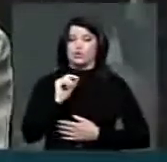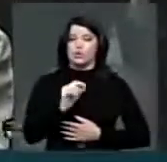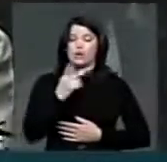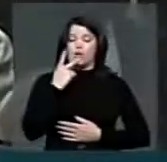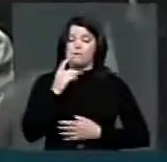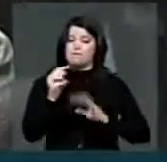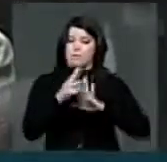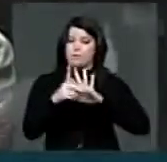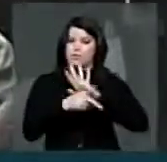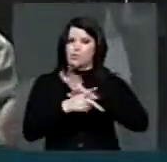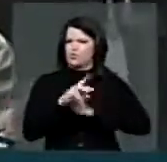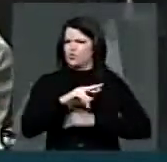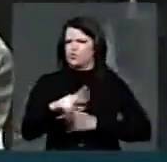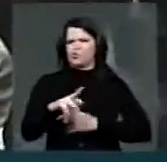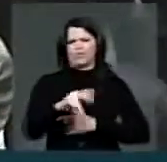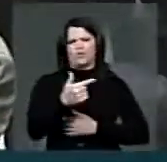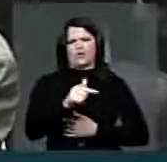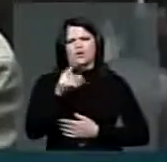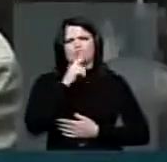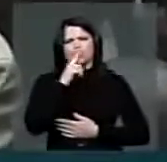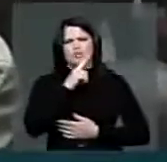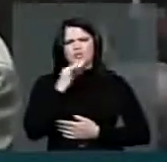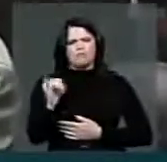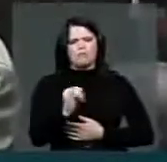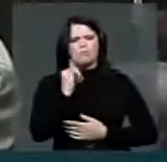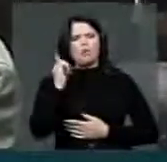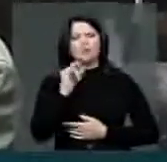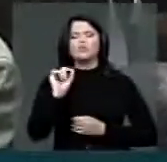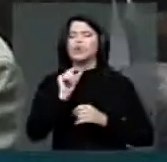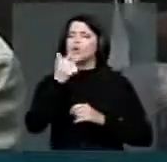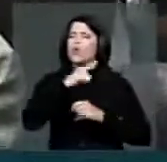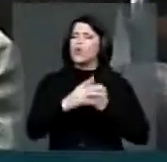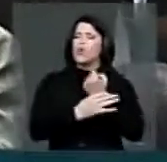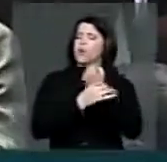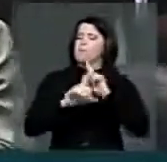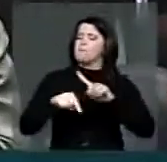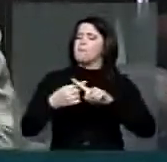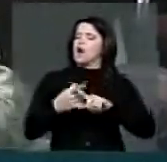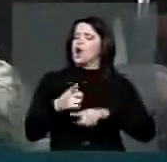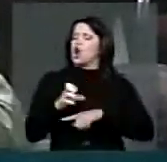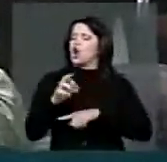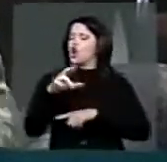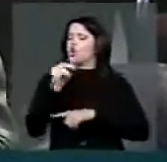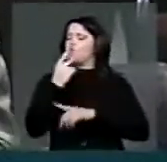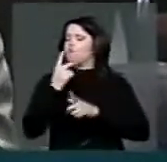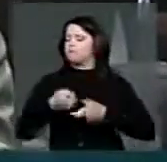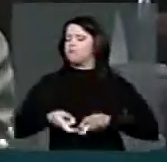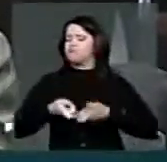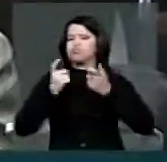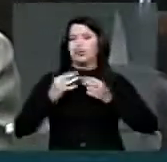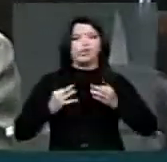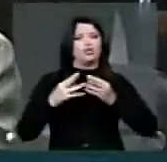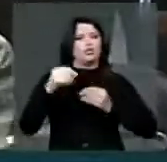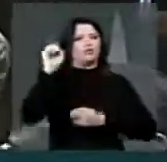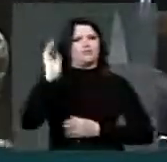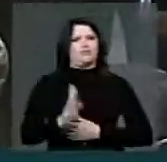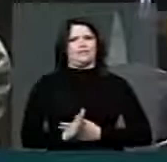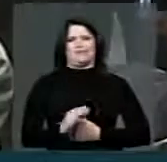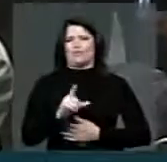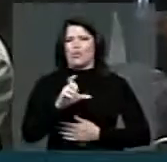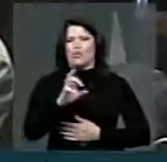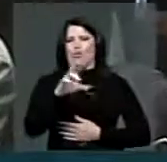medida, além de não ser urgente, é relevante para garantir o lucro daqueles que mais lucram nesse país,